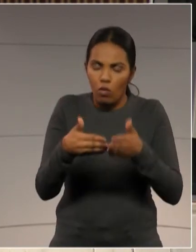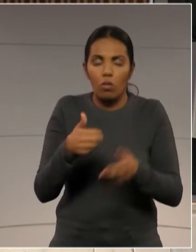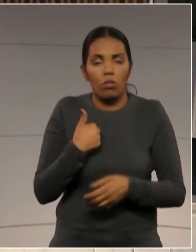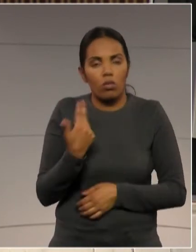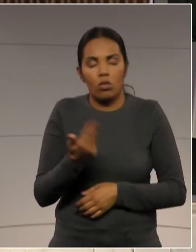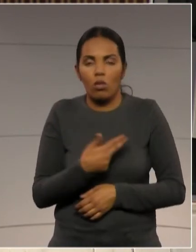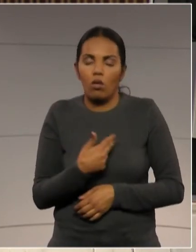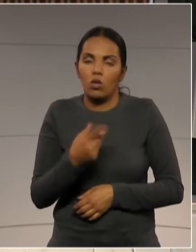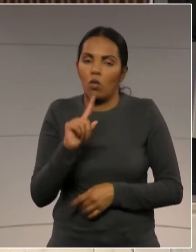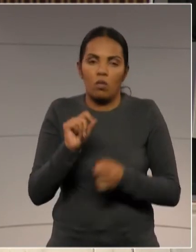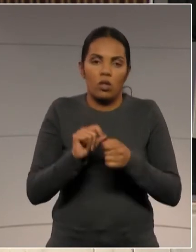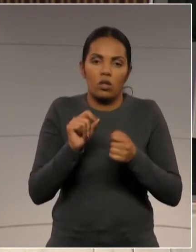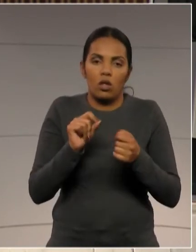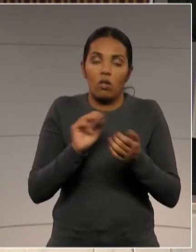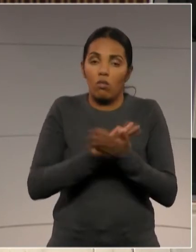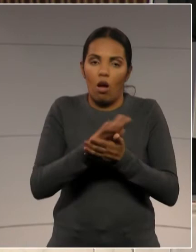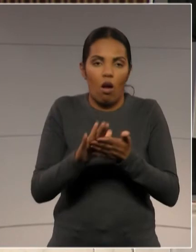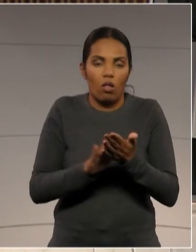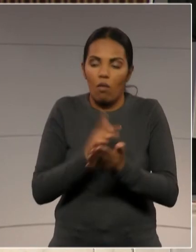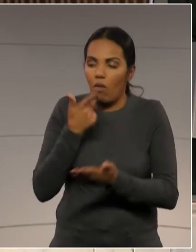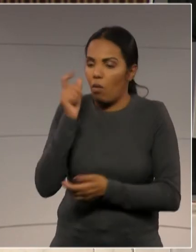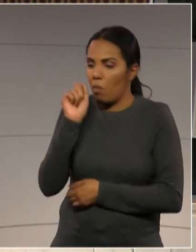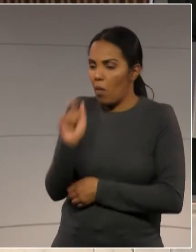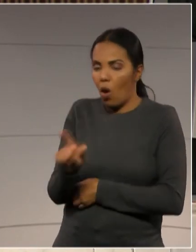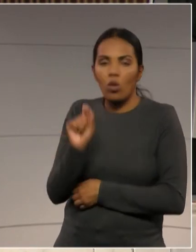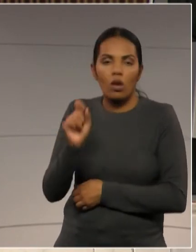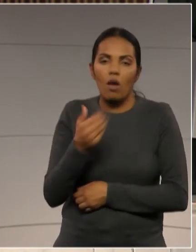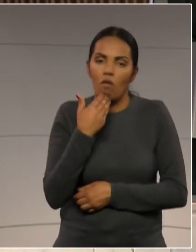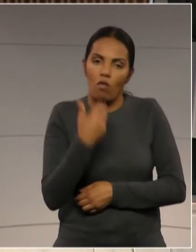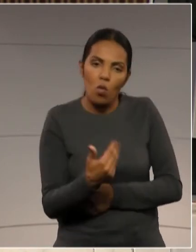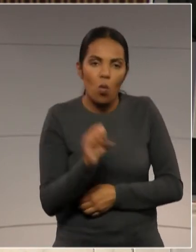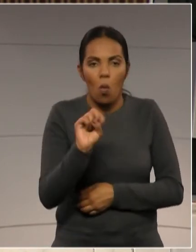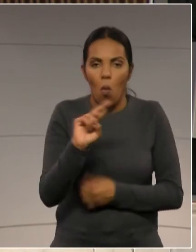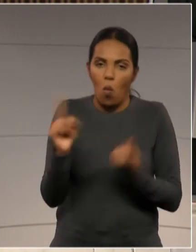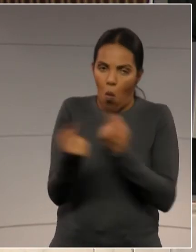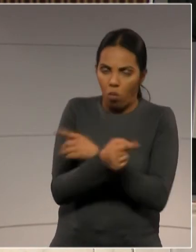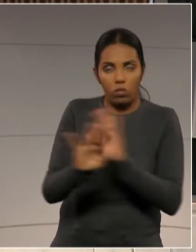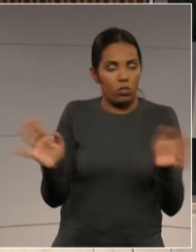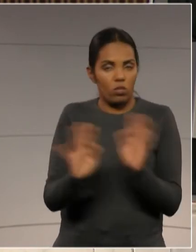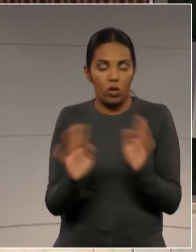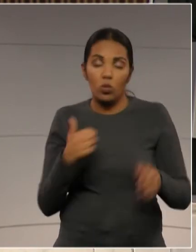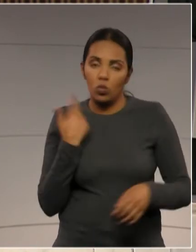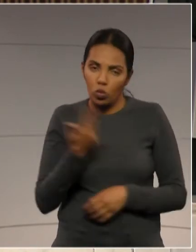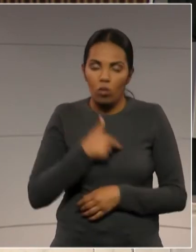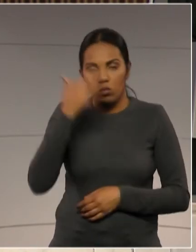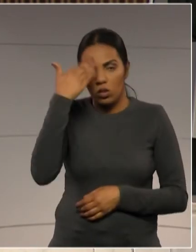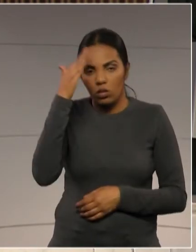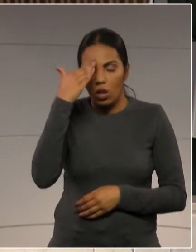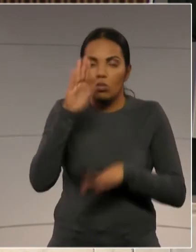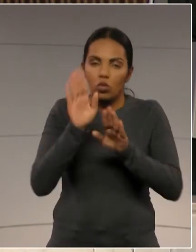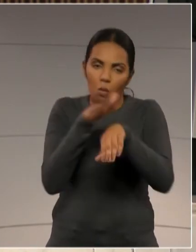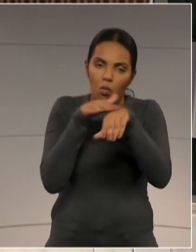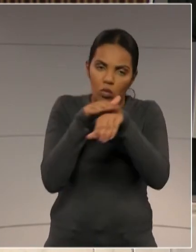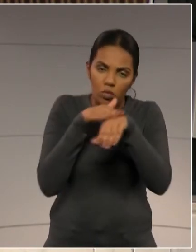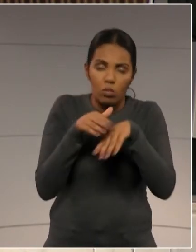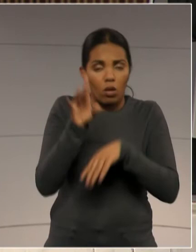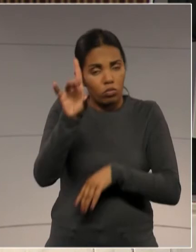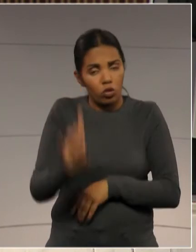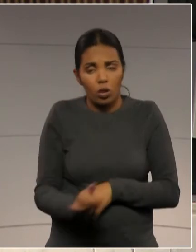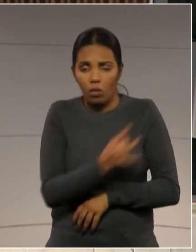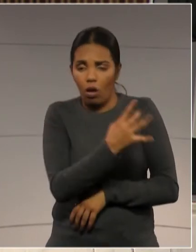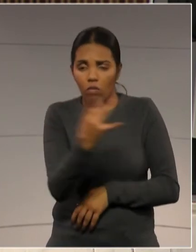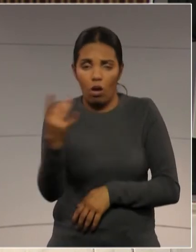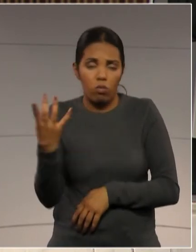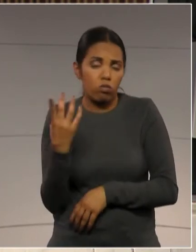absolutamente nenhuma crítica a quem vota favorável, ao contrário, porque nós entendemos e falamos isso essa semana, que é um direito do deputado